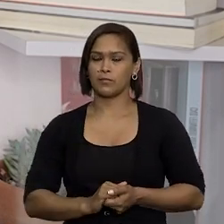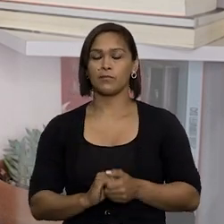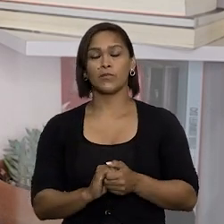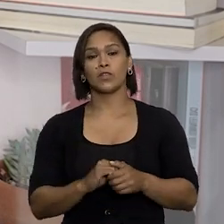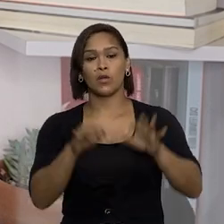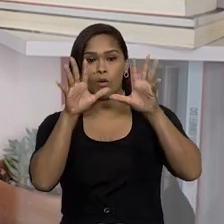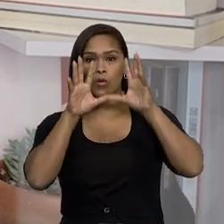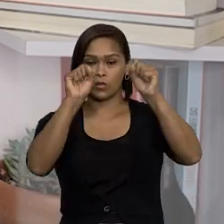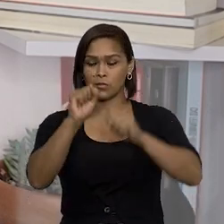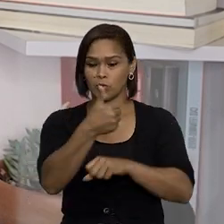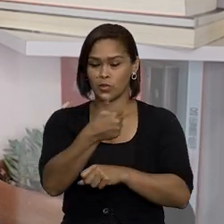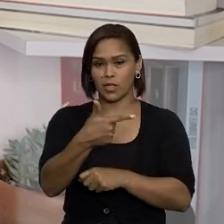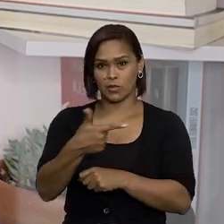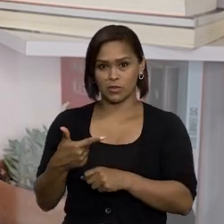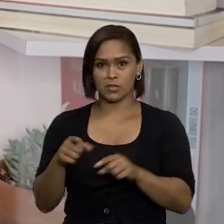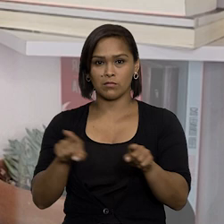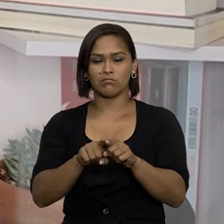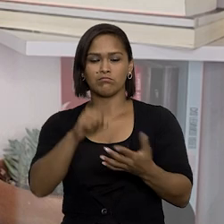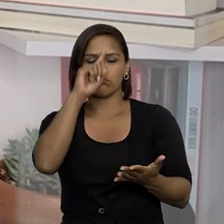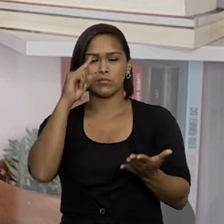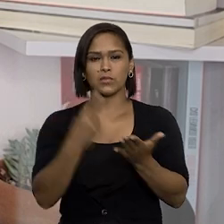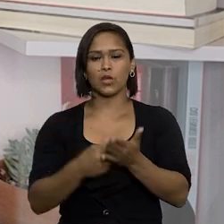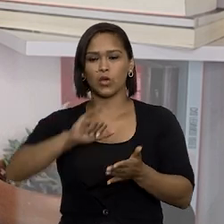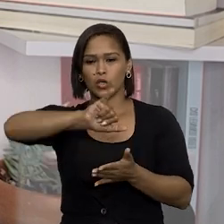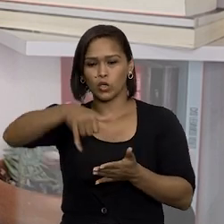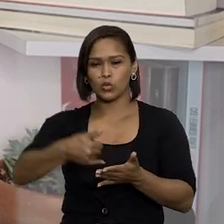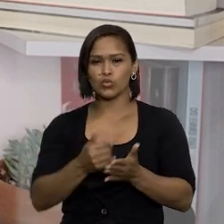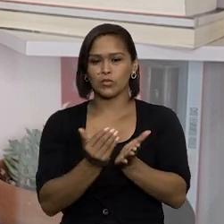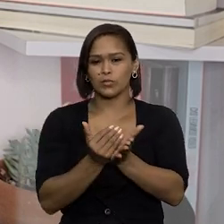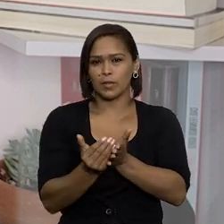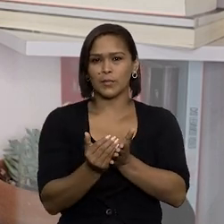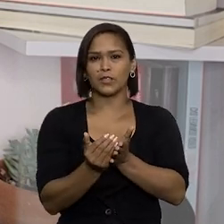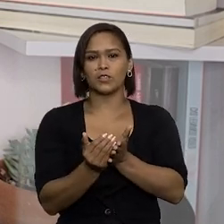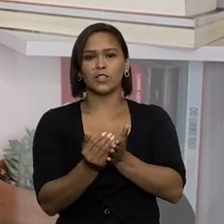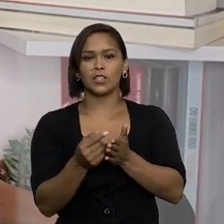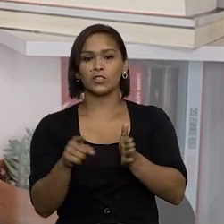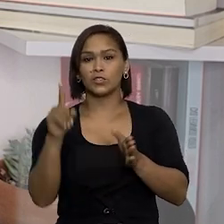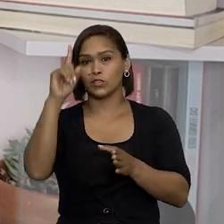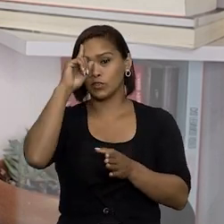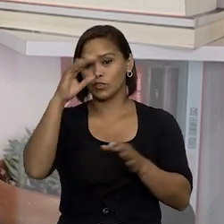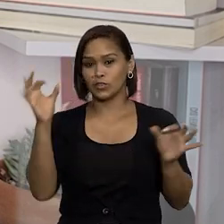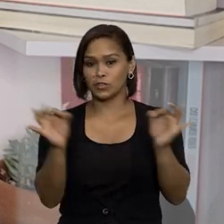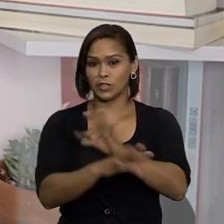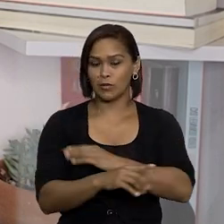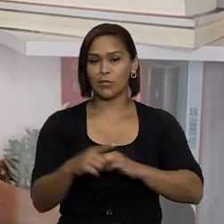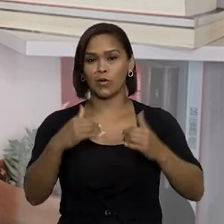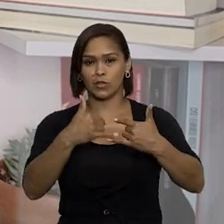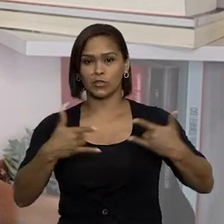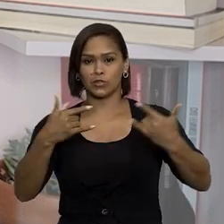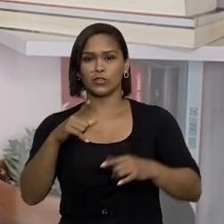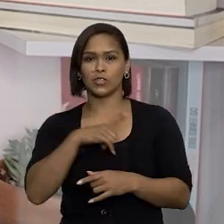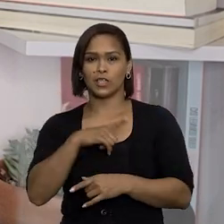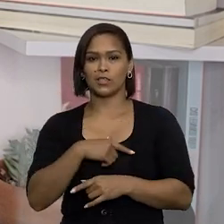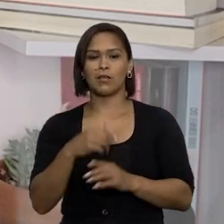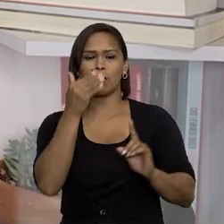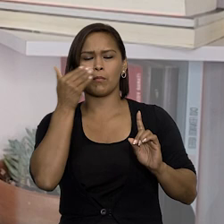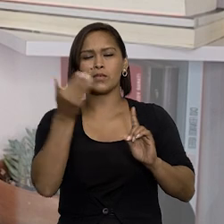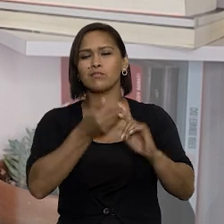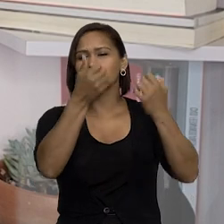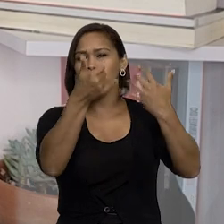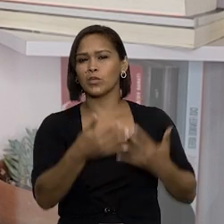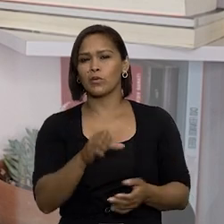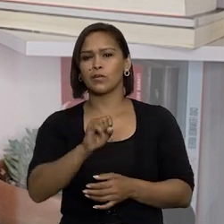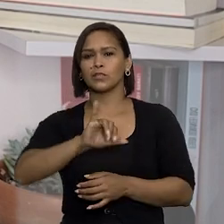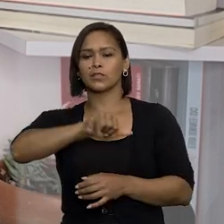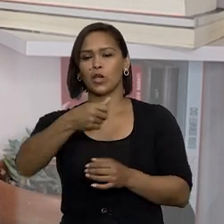Tribunal de Segunda Instância determinou que os juros incidissem a partir do vencimento constante no cheque. Mas o réu alegou no STJ